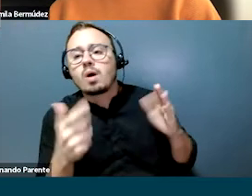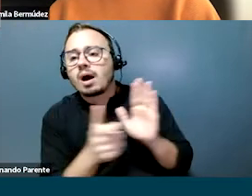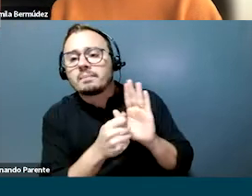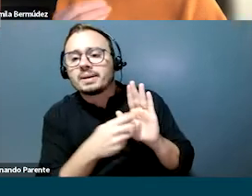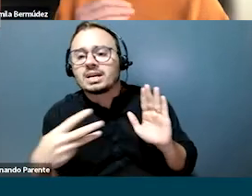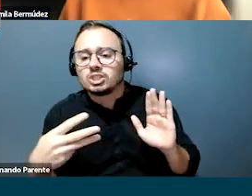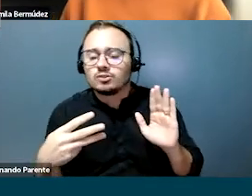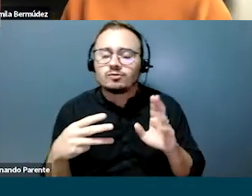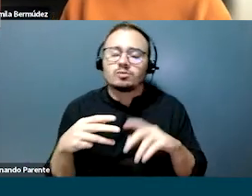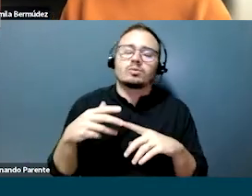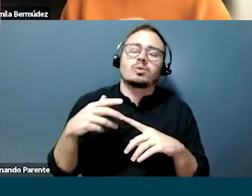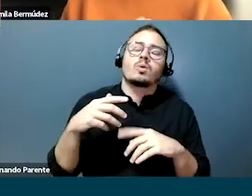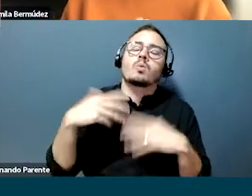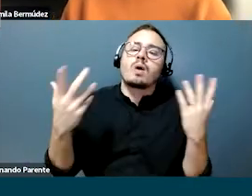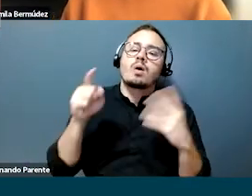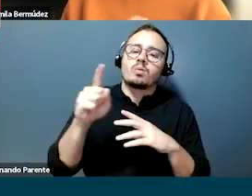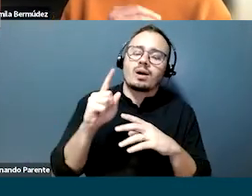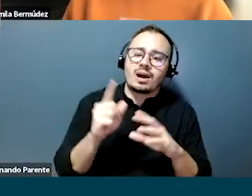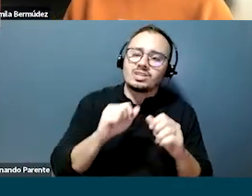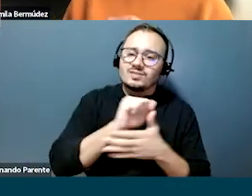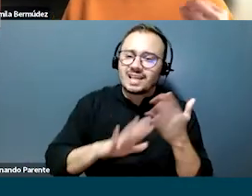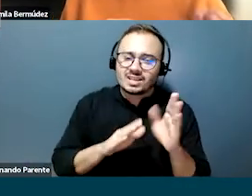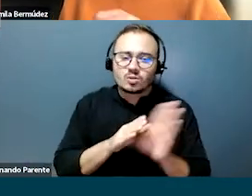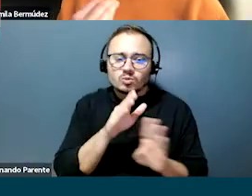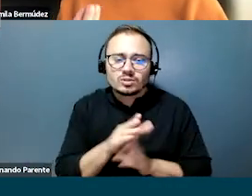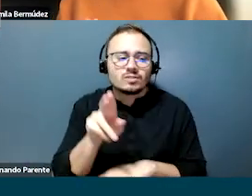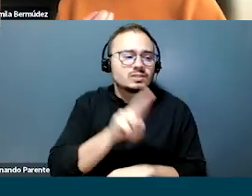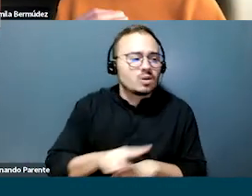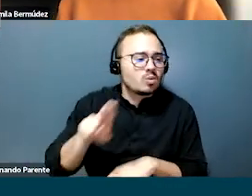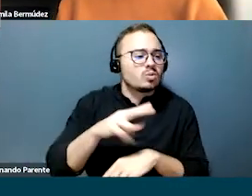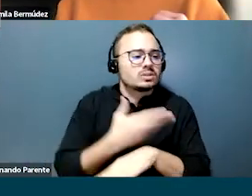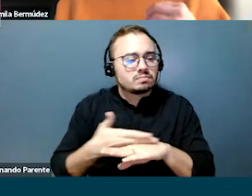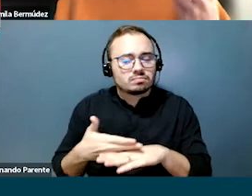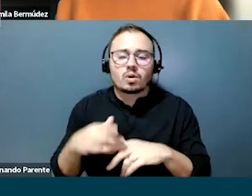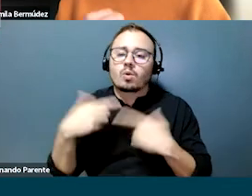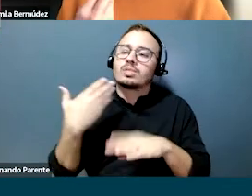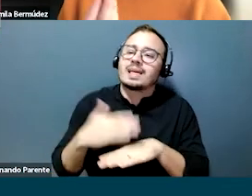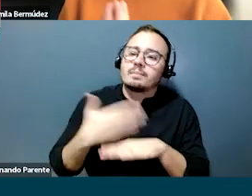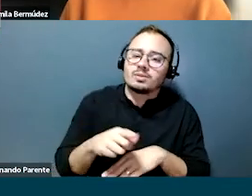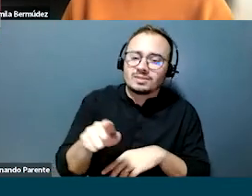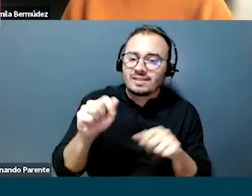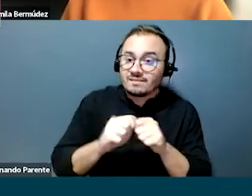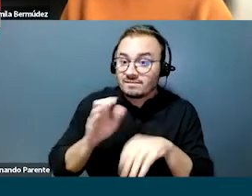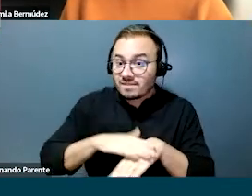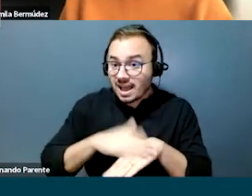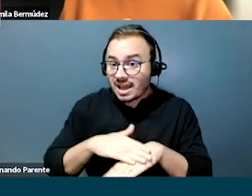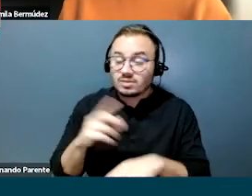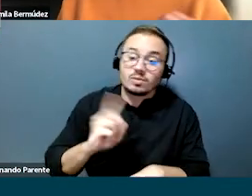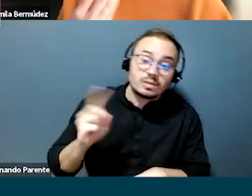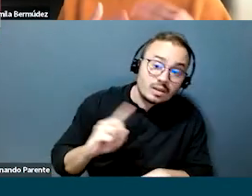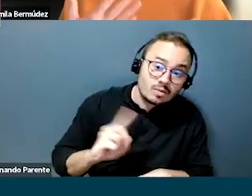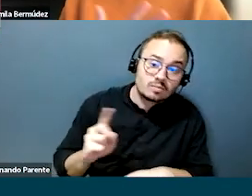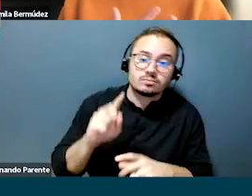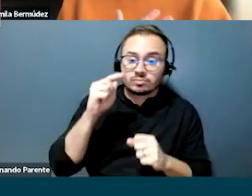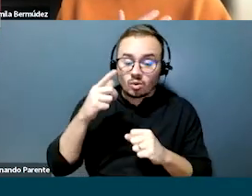seus clientes, que tipo de atividade de consultoria ela realiza, sendo elas digitais ou não, que tipo de treinamento ela vai fazer